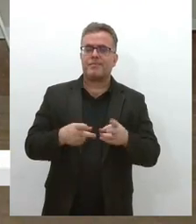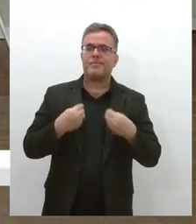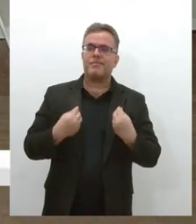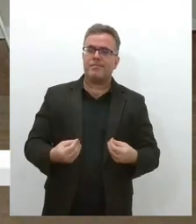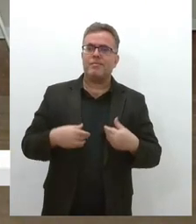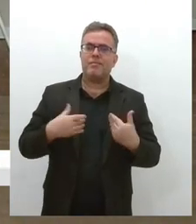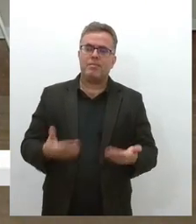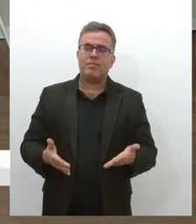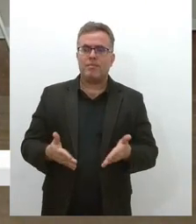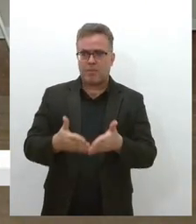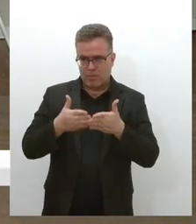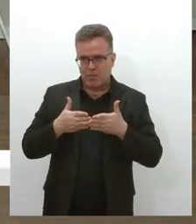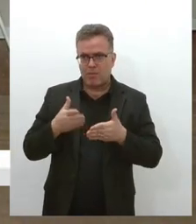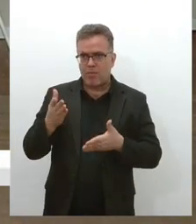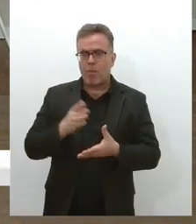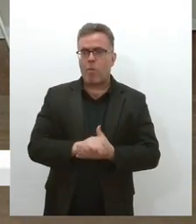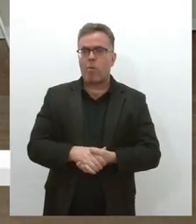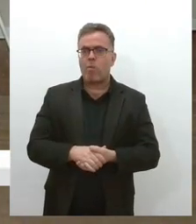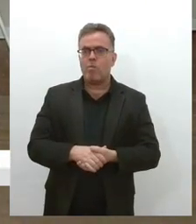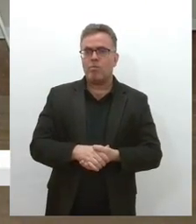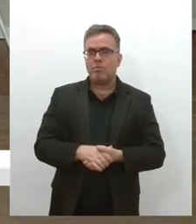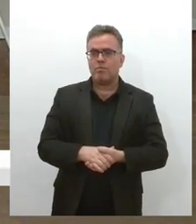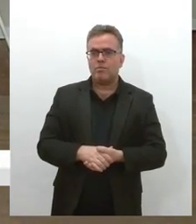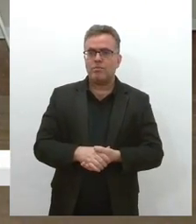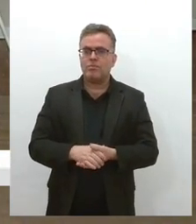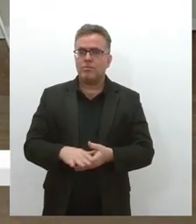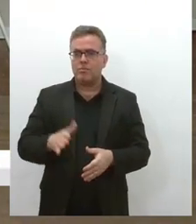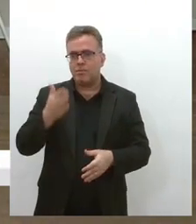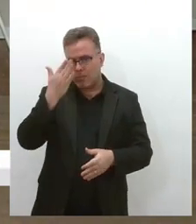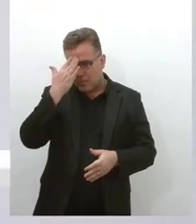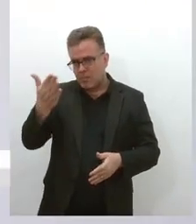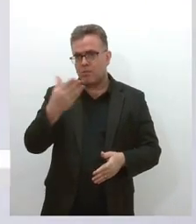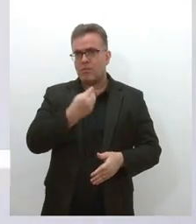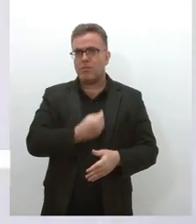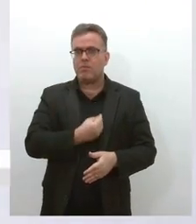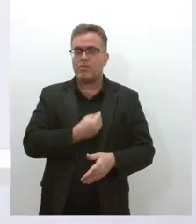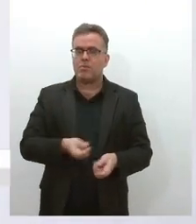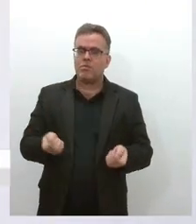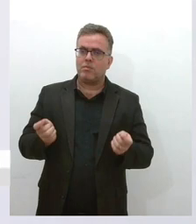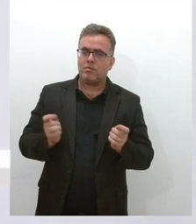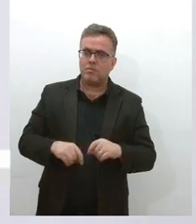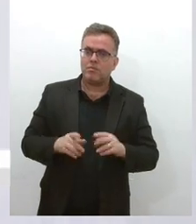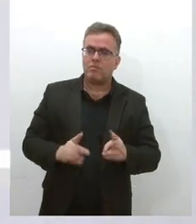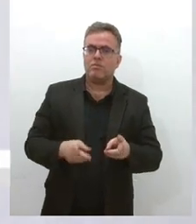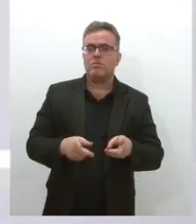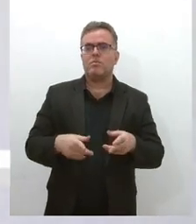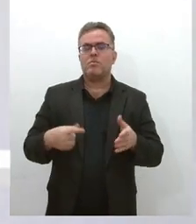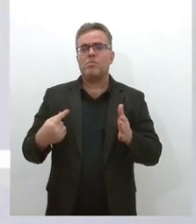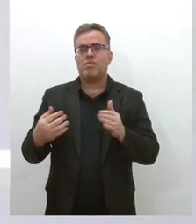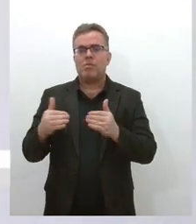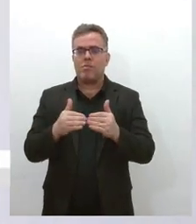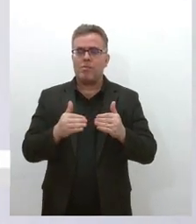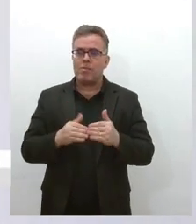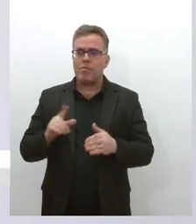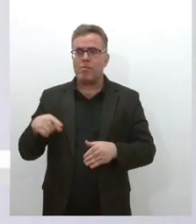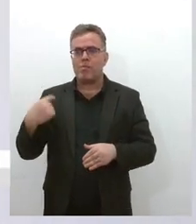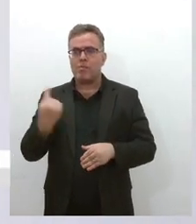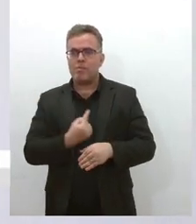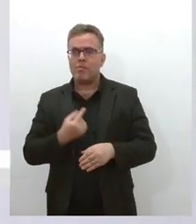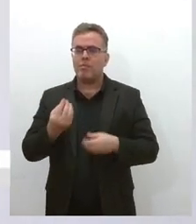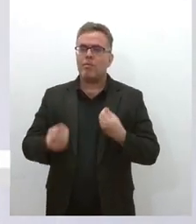favor. Bem, eu agradeço o espaço, acho que é um espaço pedagógico, para a gente estar